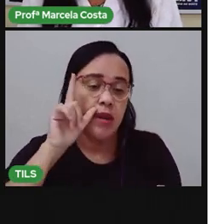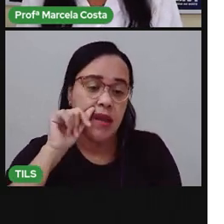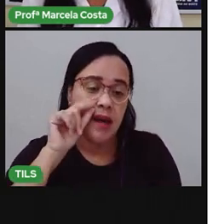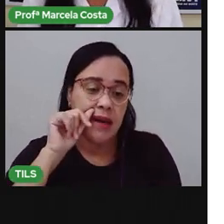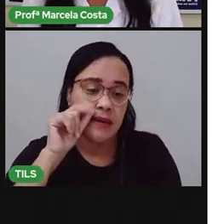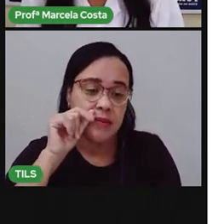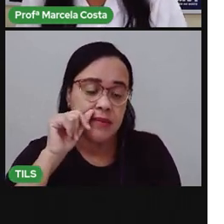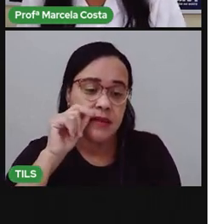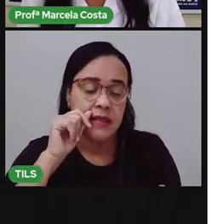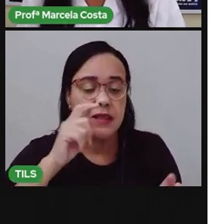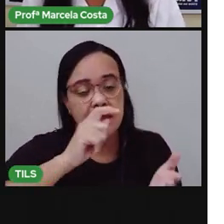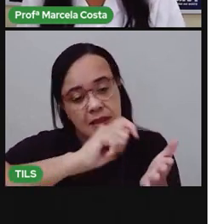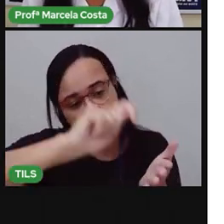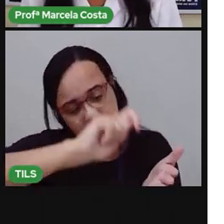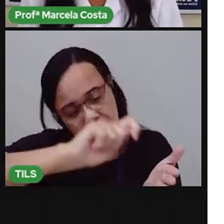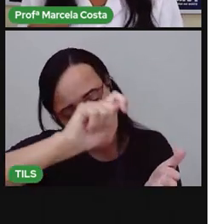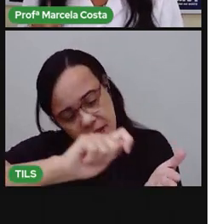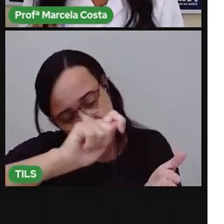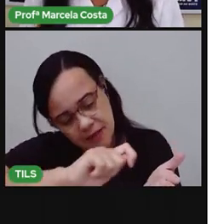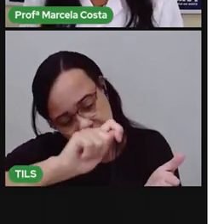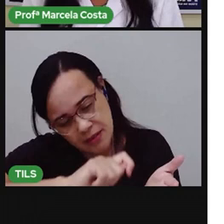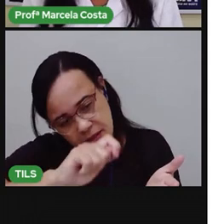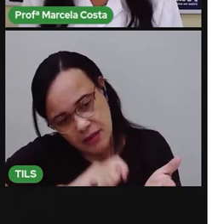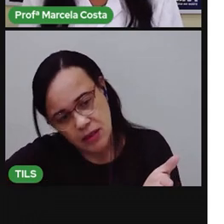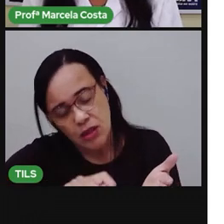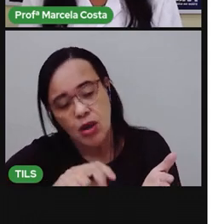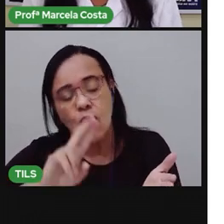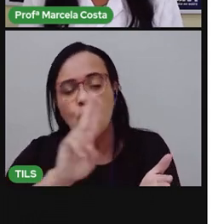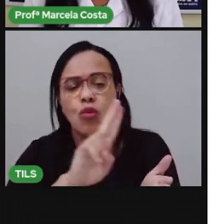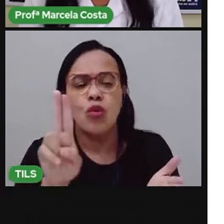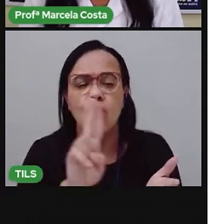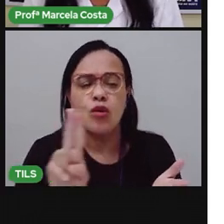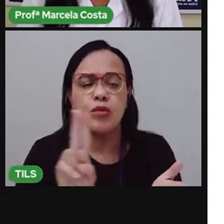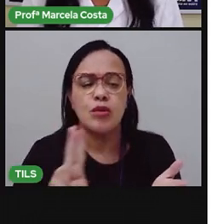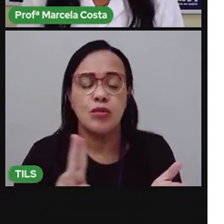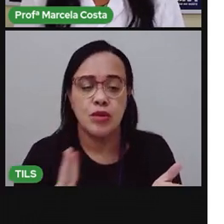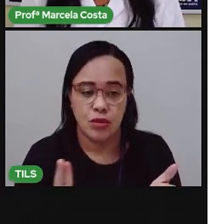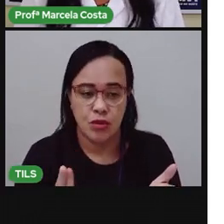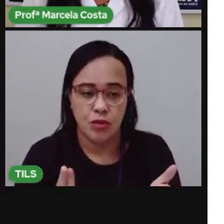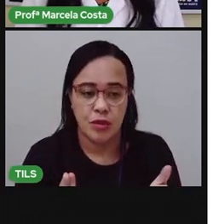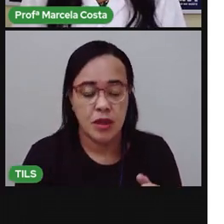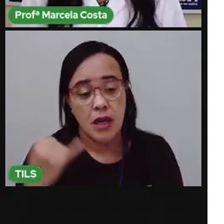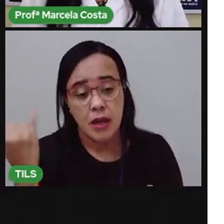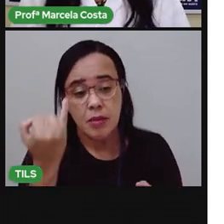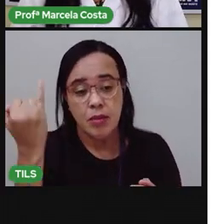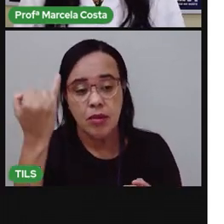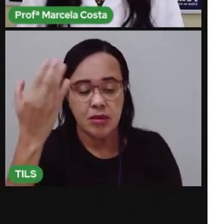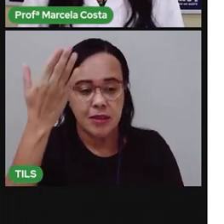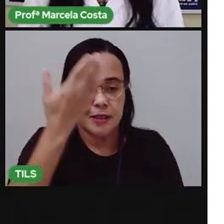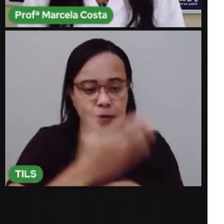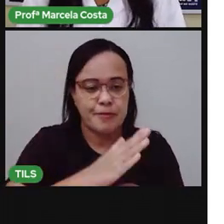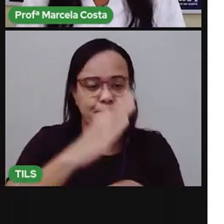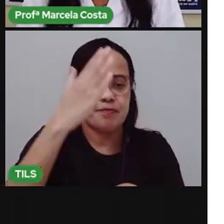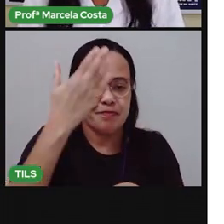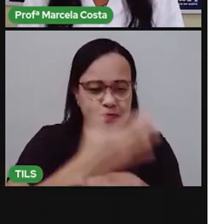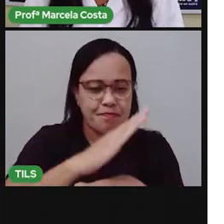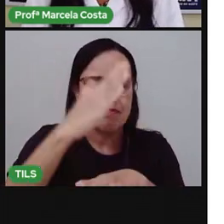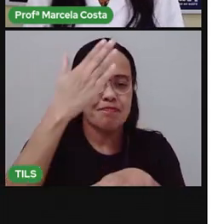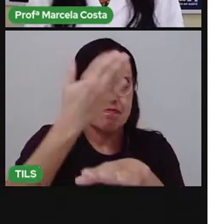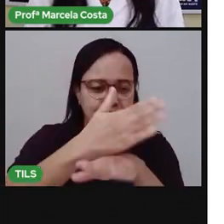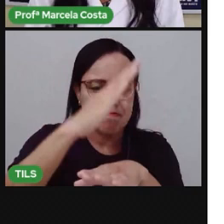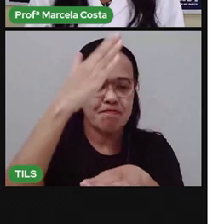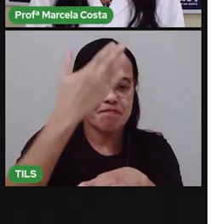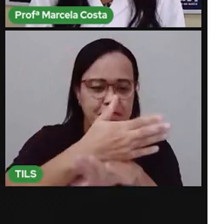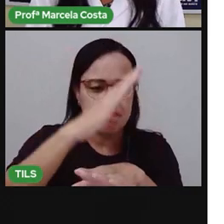produtos aí no seu caderno. Pra treinar a habilidade da escrita. Tá bom? Me acompanha.